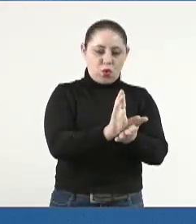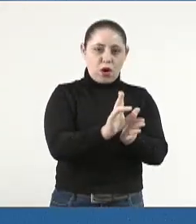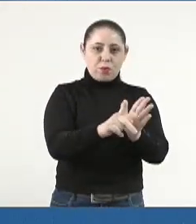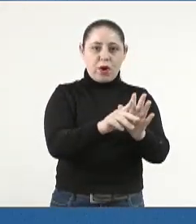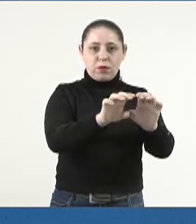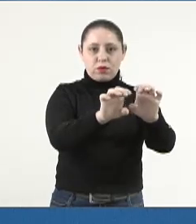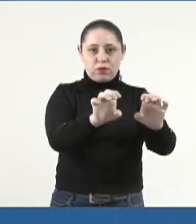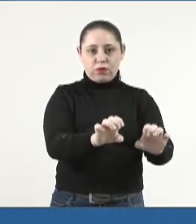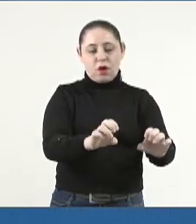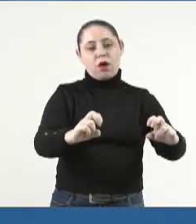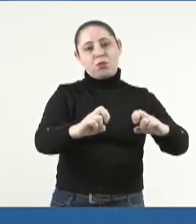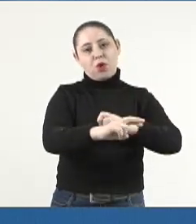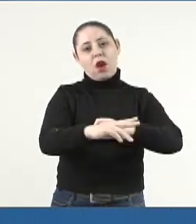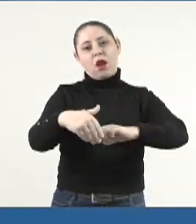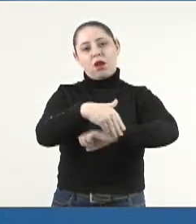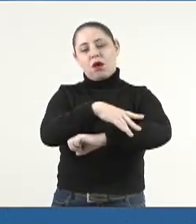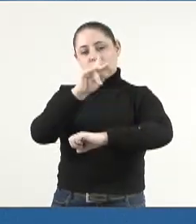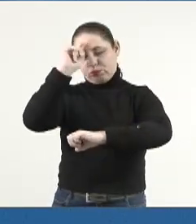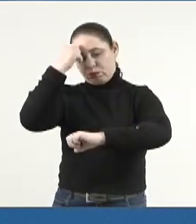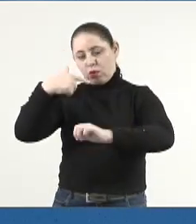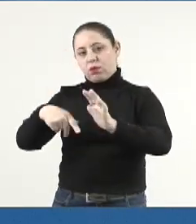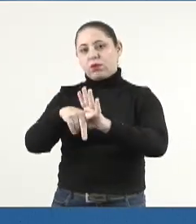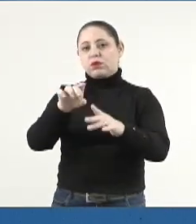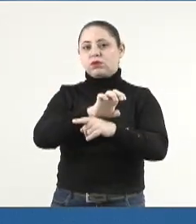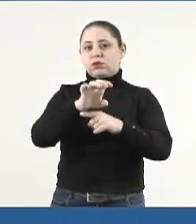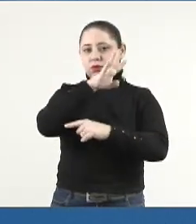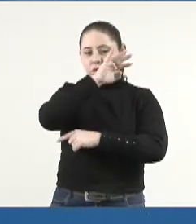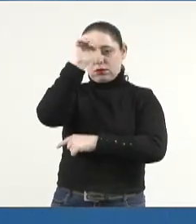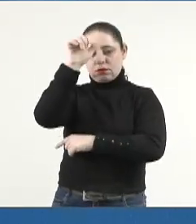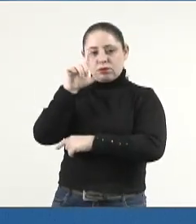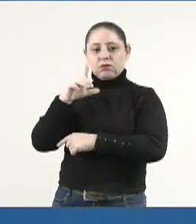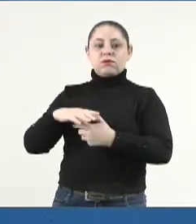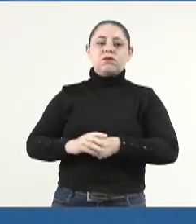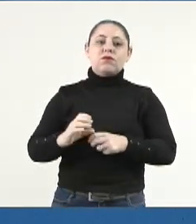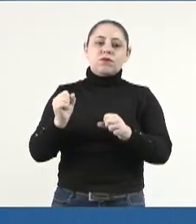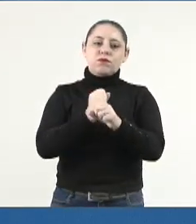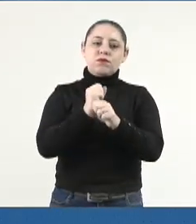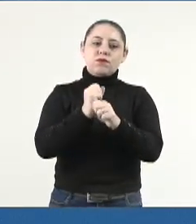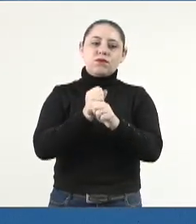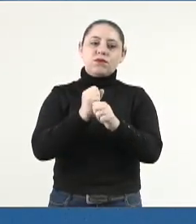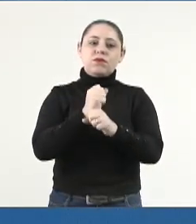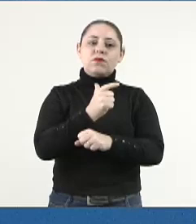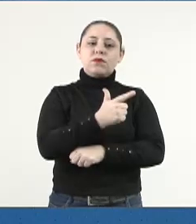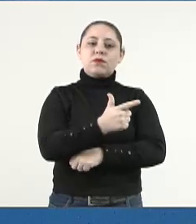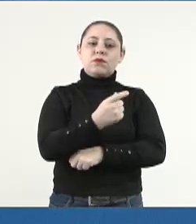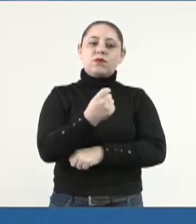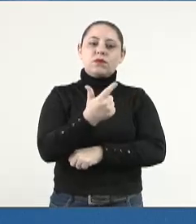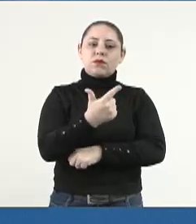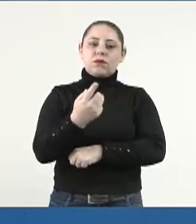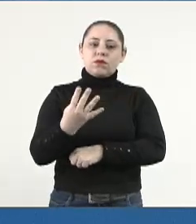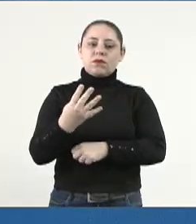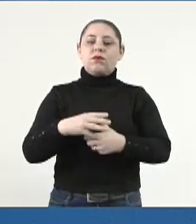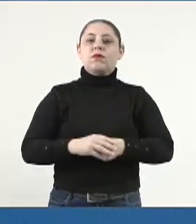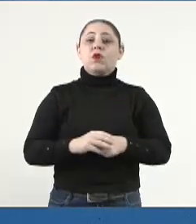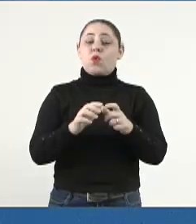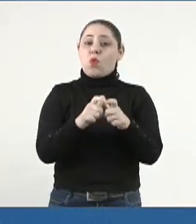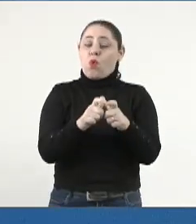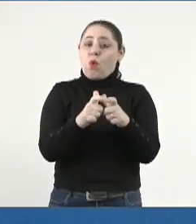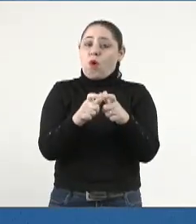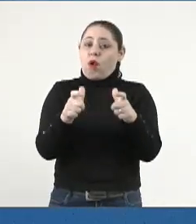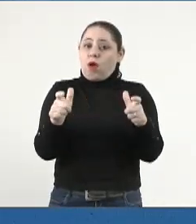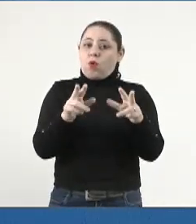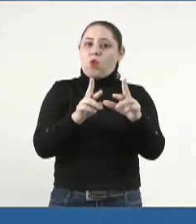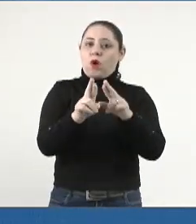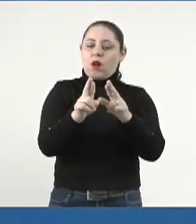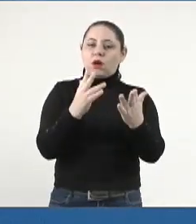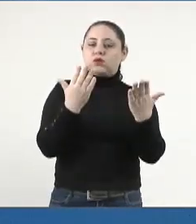infraestrutura de transporte no Estado do Mato Grosso do Sul neste ano de 2024, um aumento em relação ao